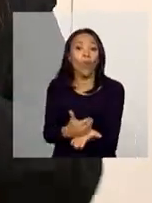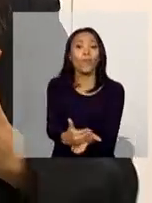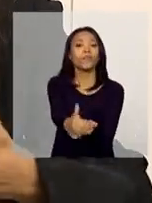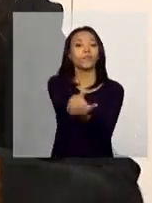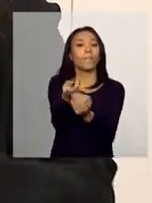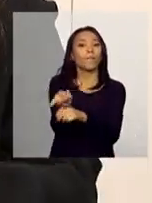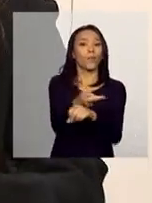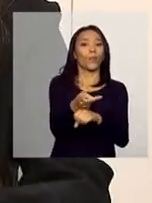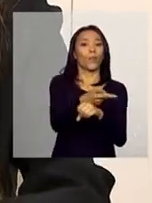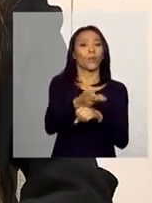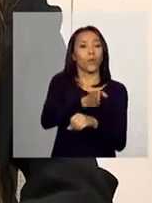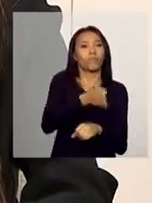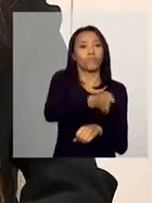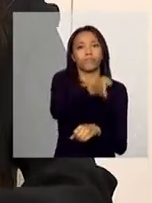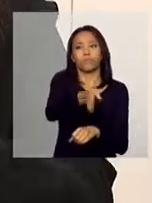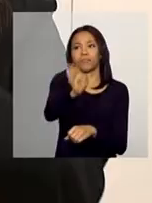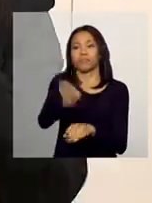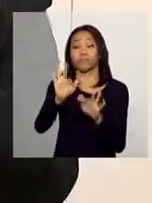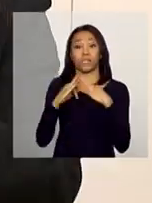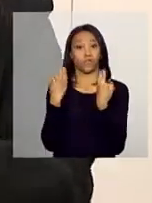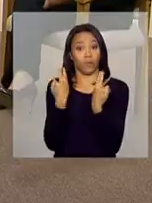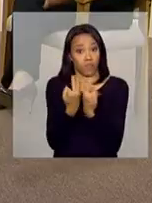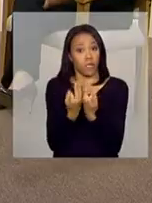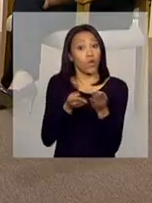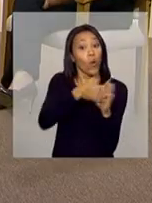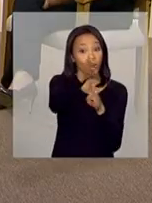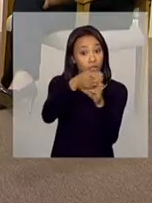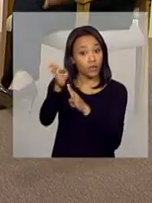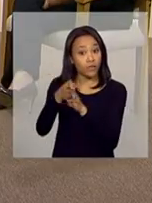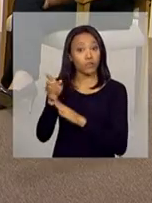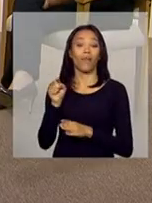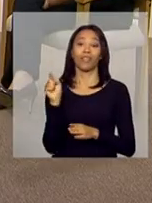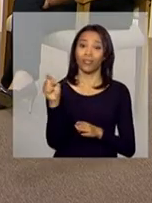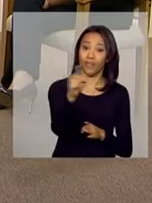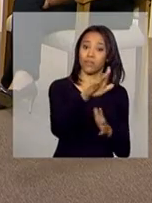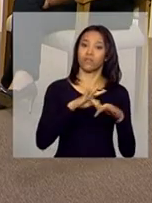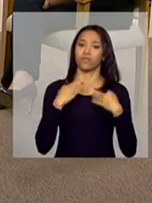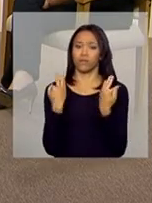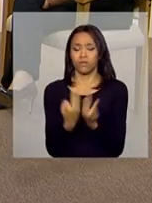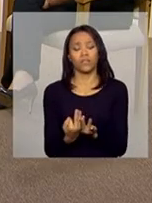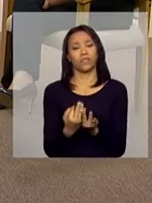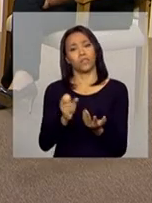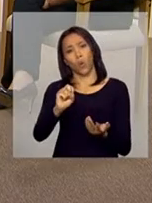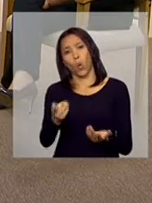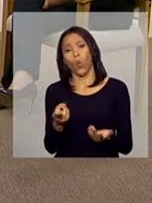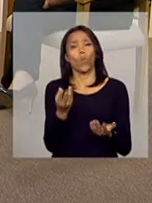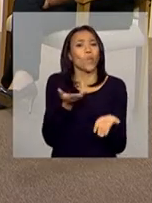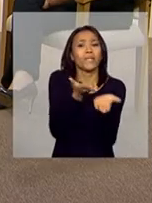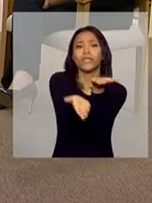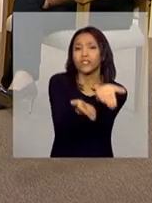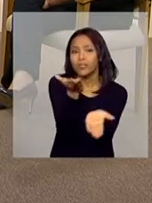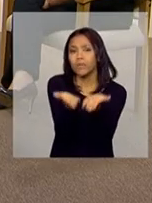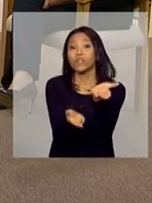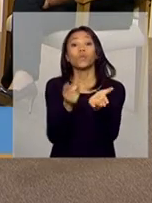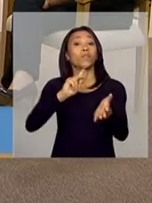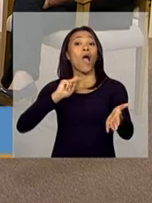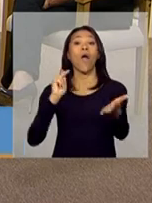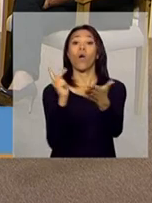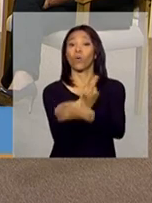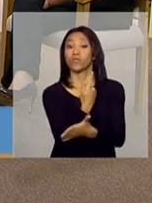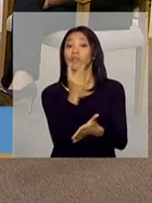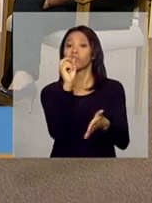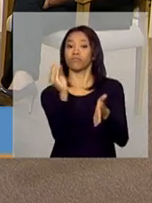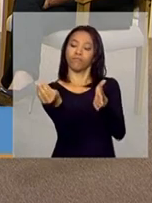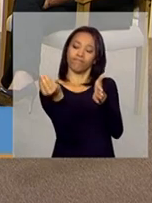inicie o acompanhamento dessas famílias ou o acompanhamento familiar ou um atendimento, registrem esse acompanhamento